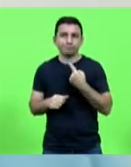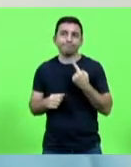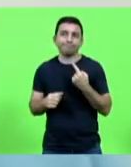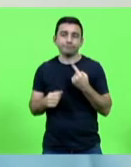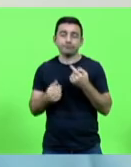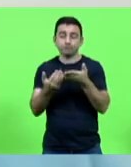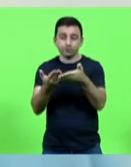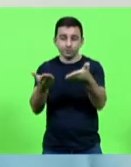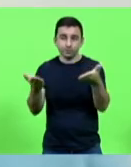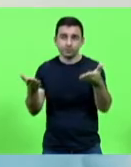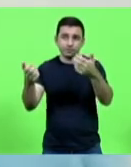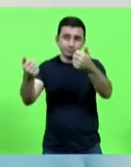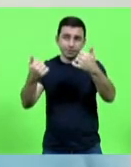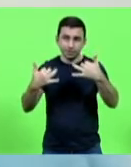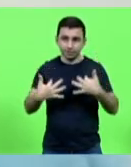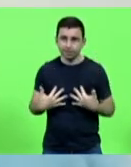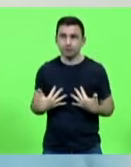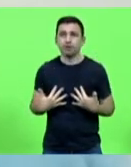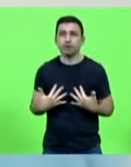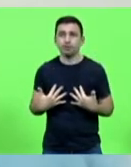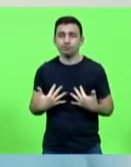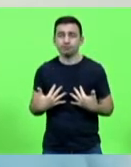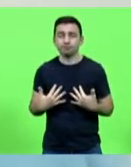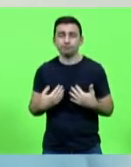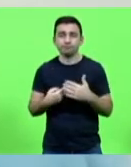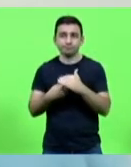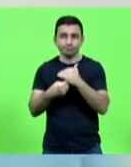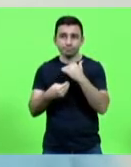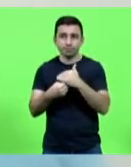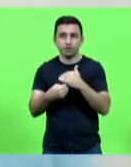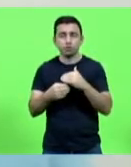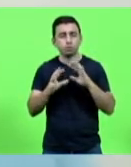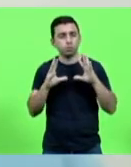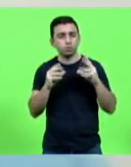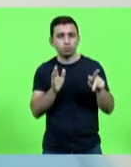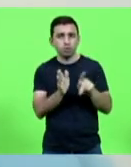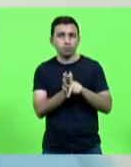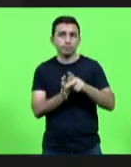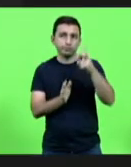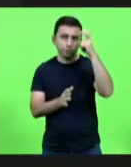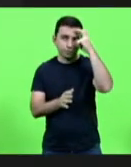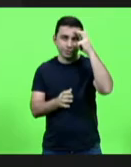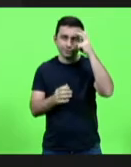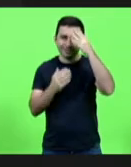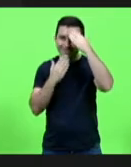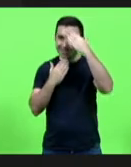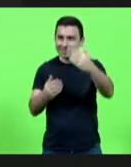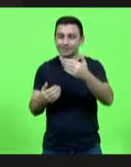orientar e esclarecer a todo o setor cultural. Muito obrigada, seja bem-vinda.